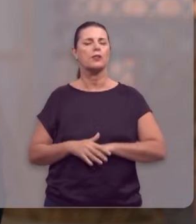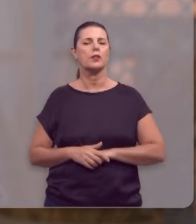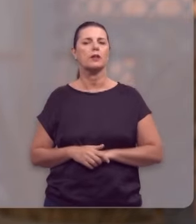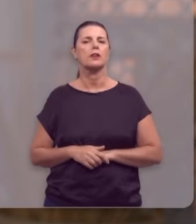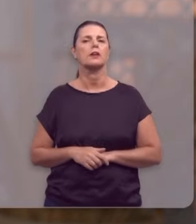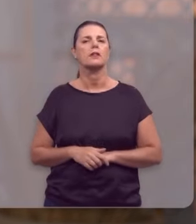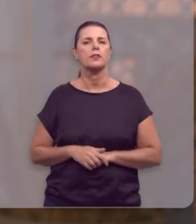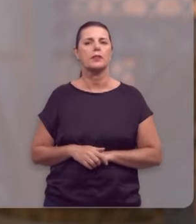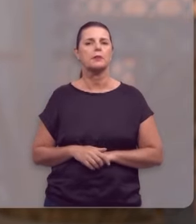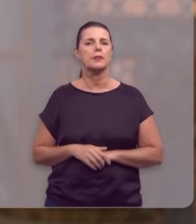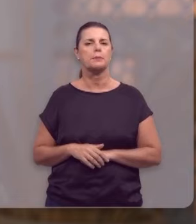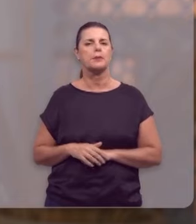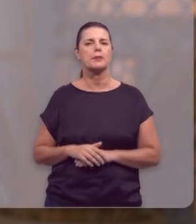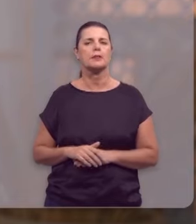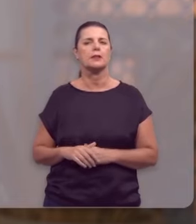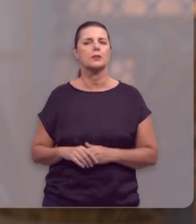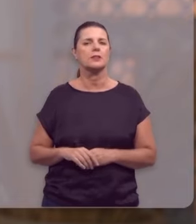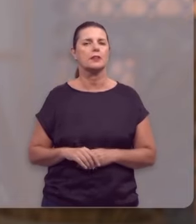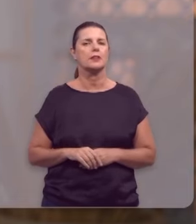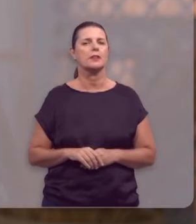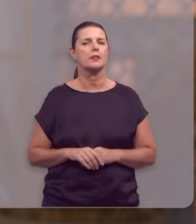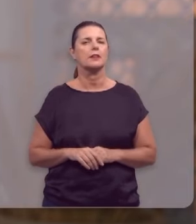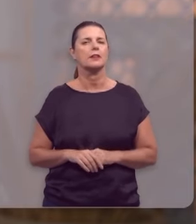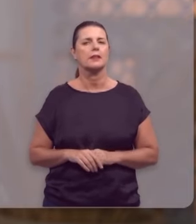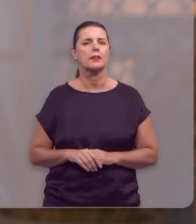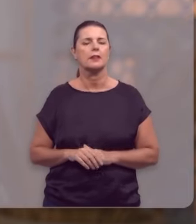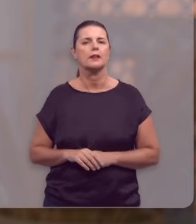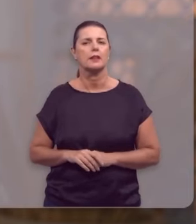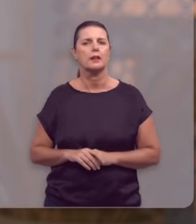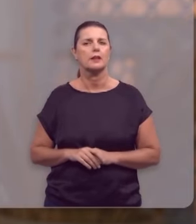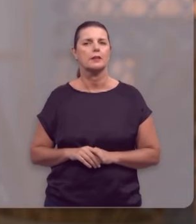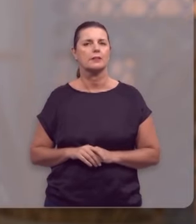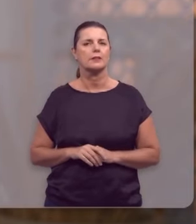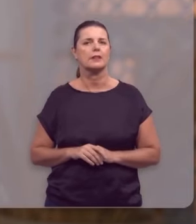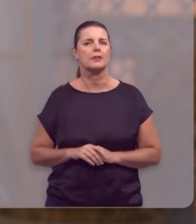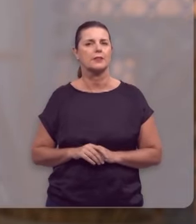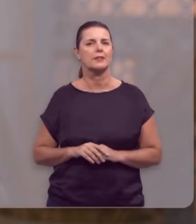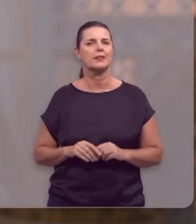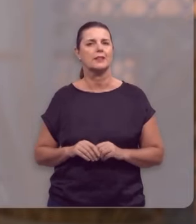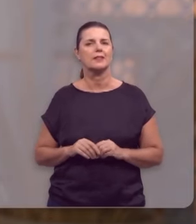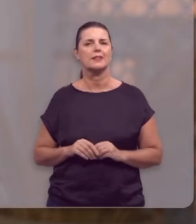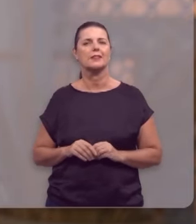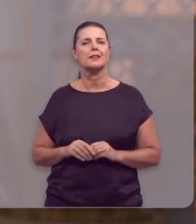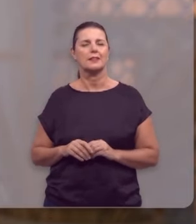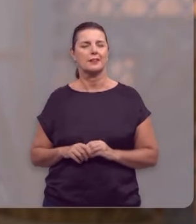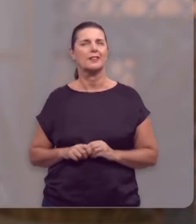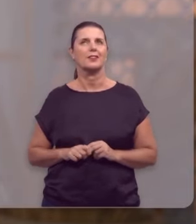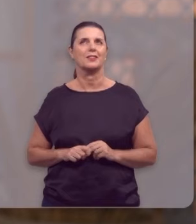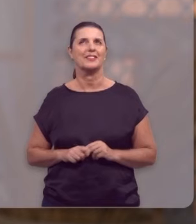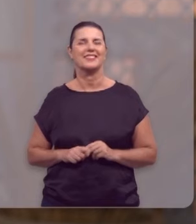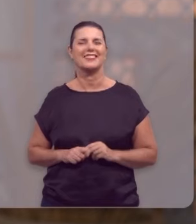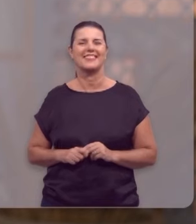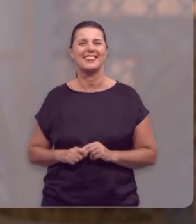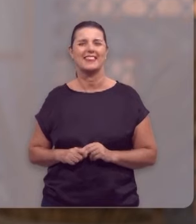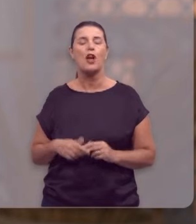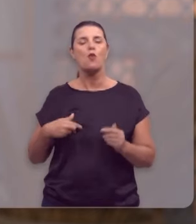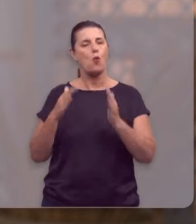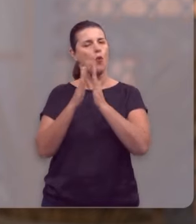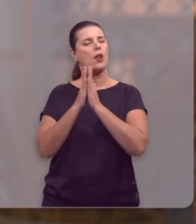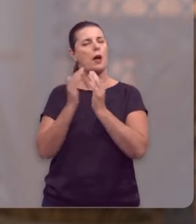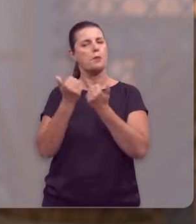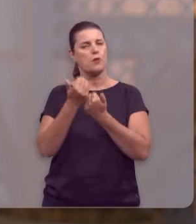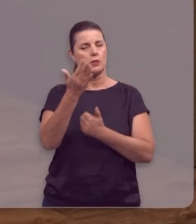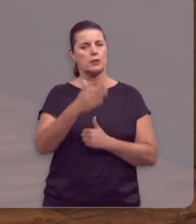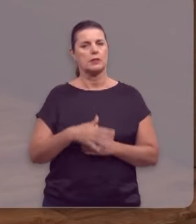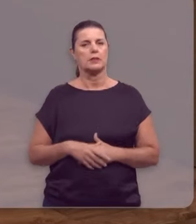faxina na sua alma. E perdoar e pedir perdão. Eu vou orar por você.